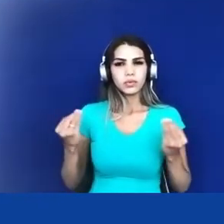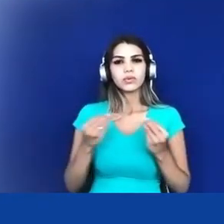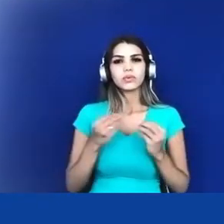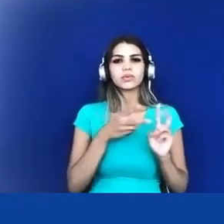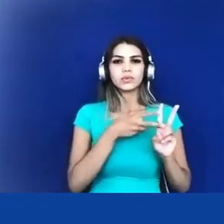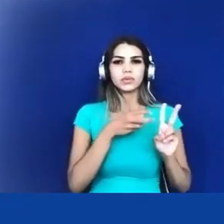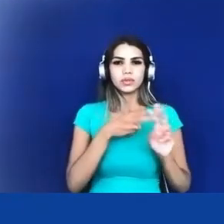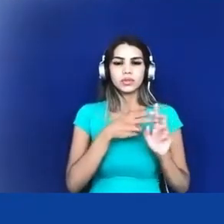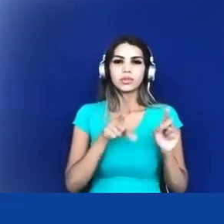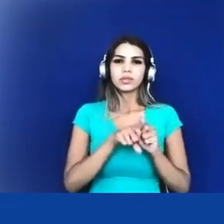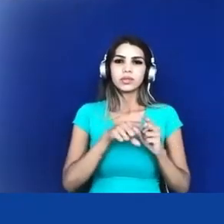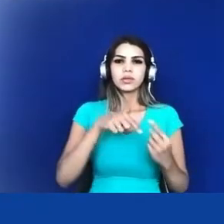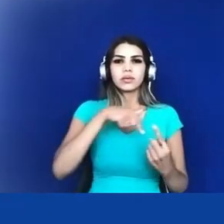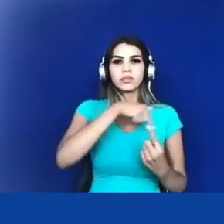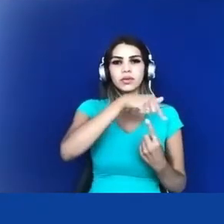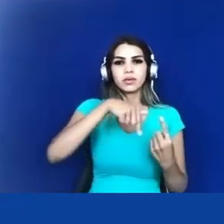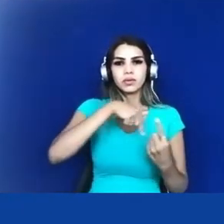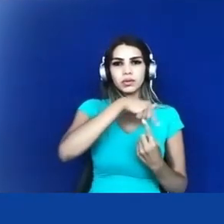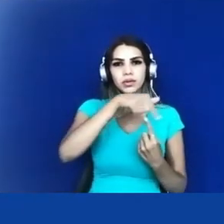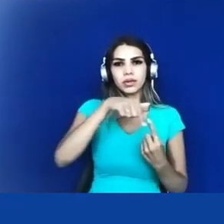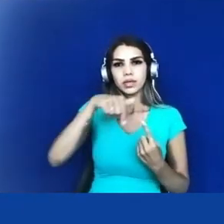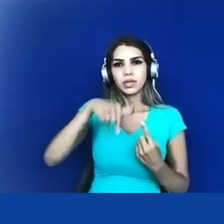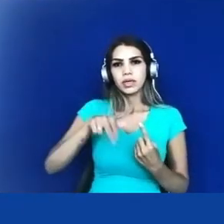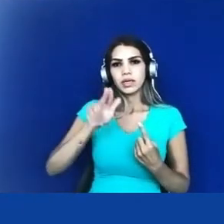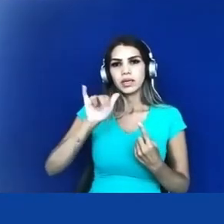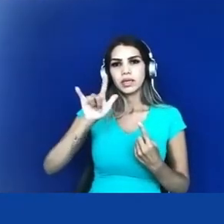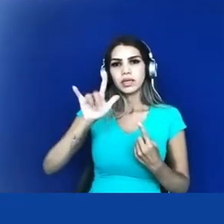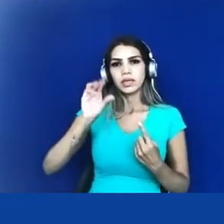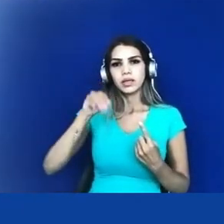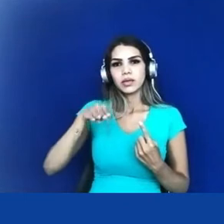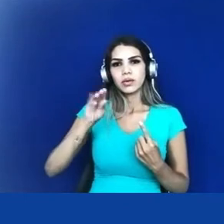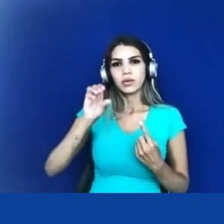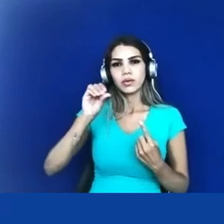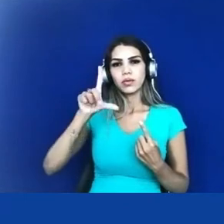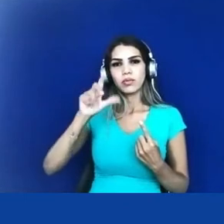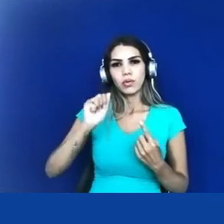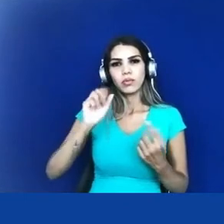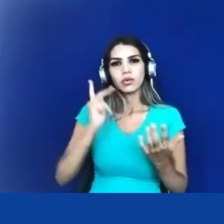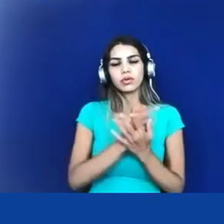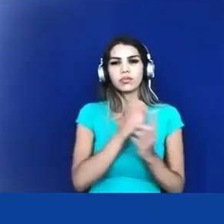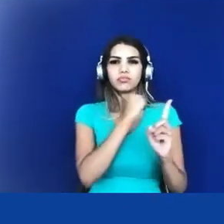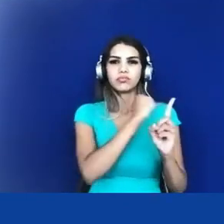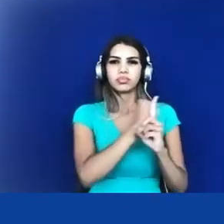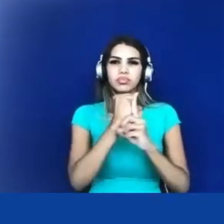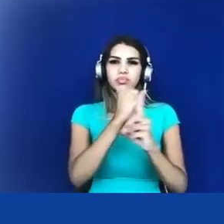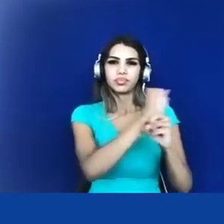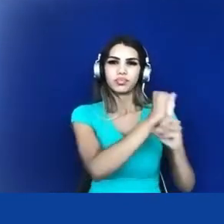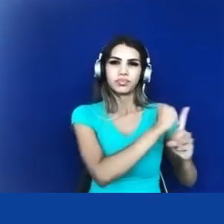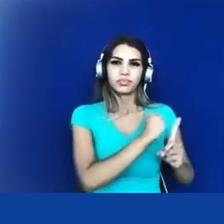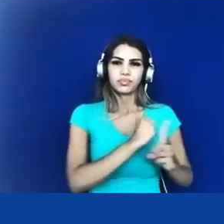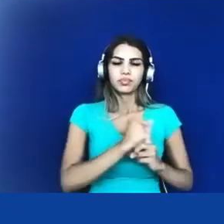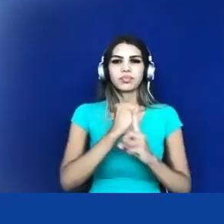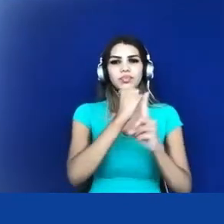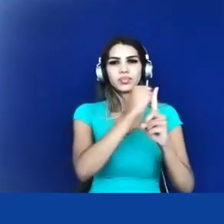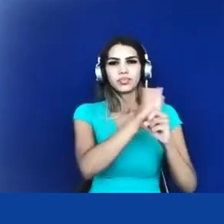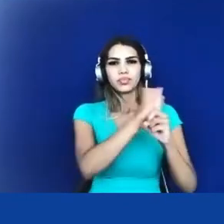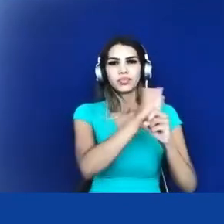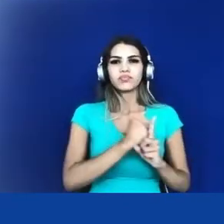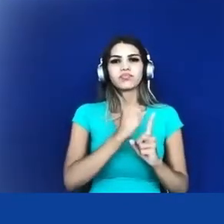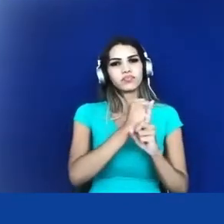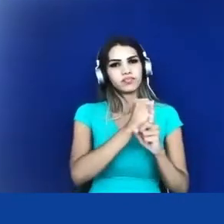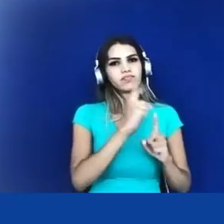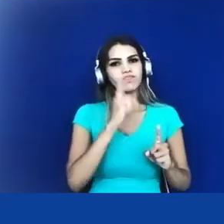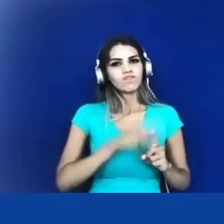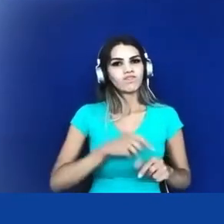assassinatos né e que são ataques em escalas de extrema violência né que atinge os